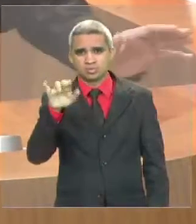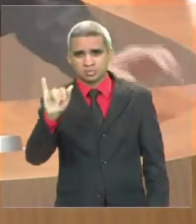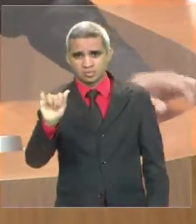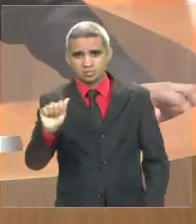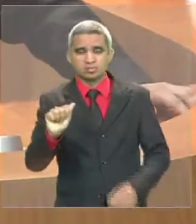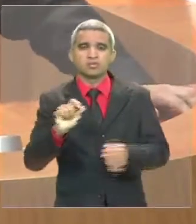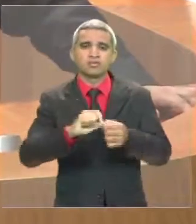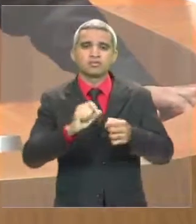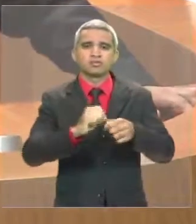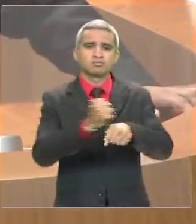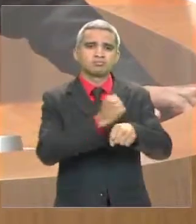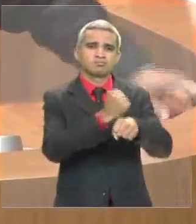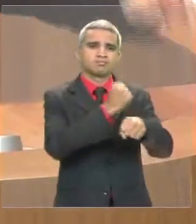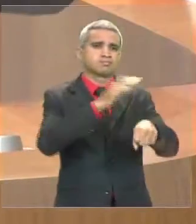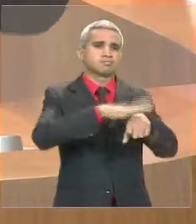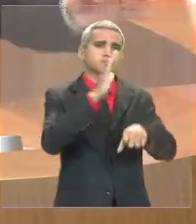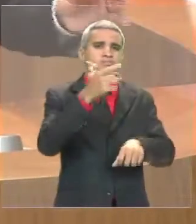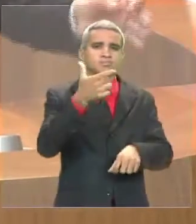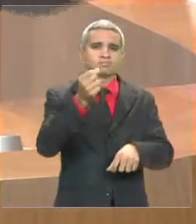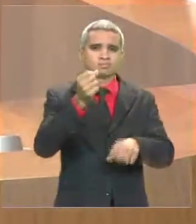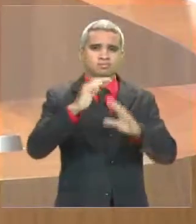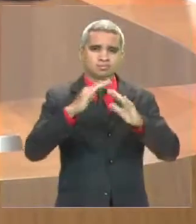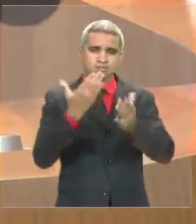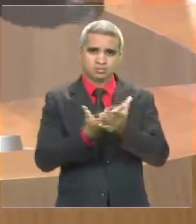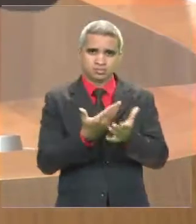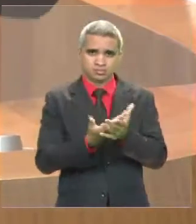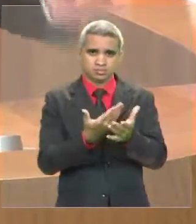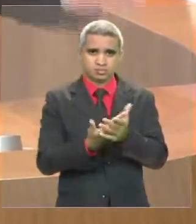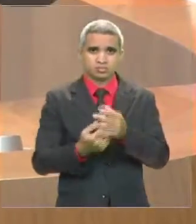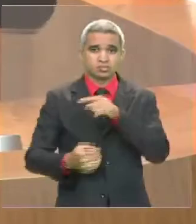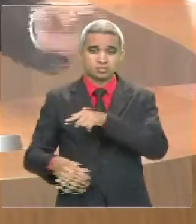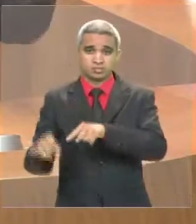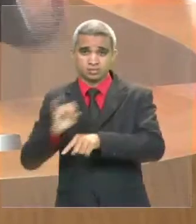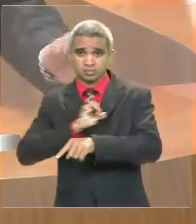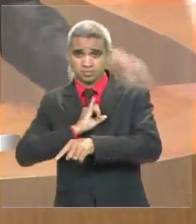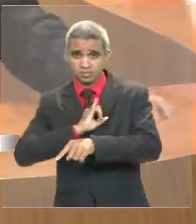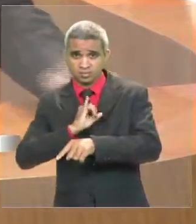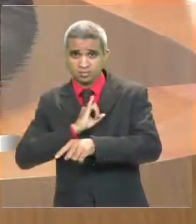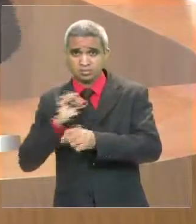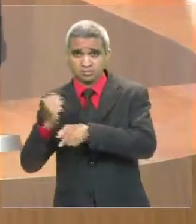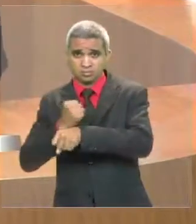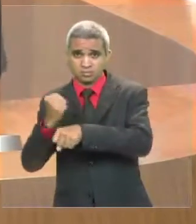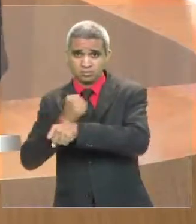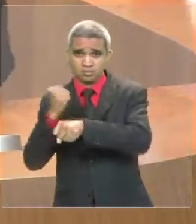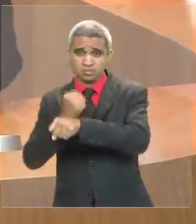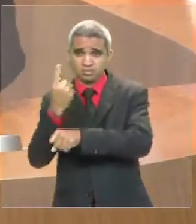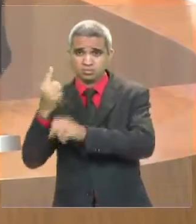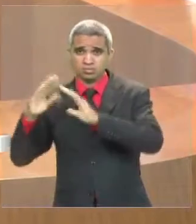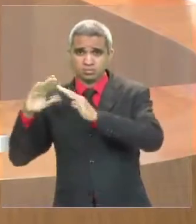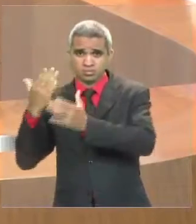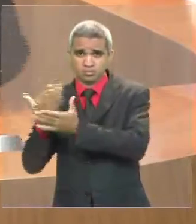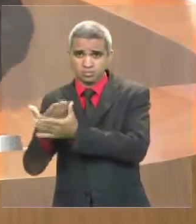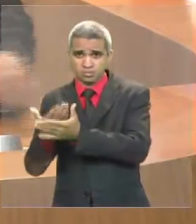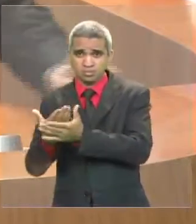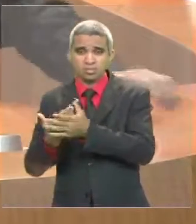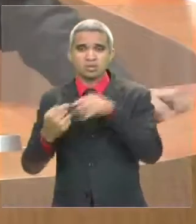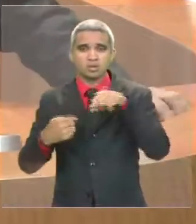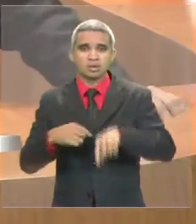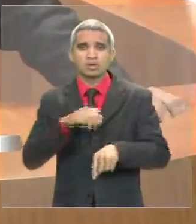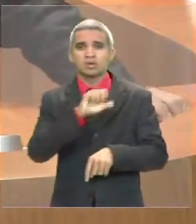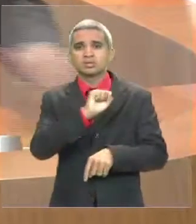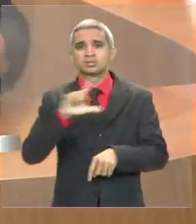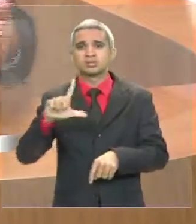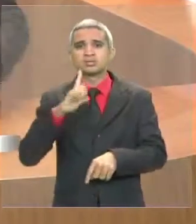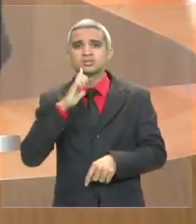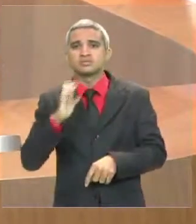construiu novas escolas. O prefeito de São Luís não construiu uma única escola. Nem reformou as poucas que nós